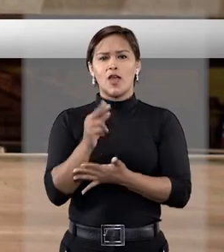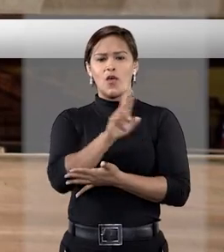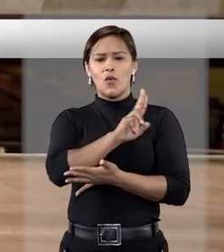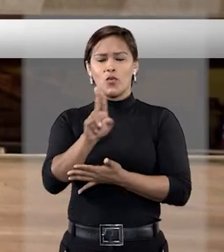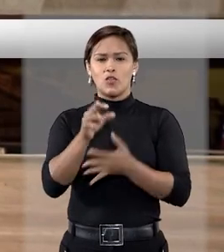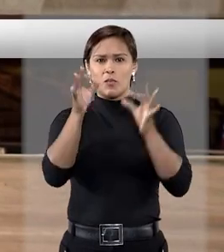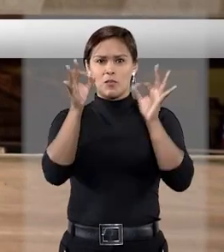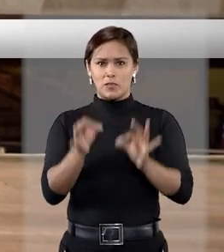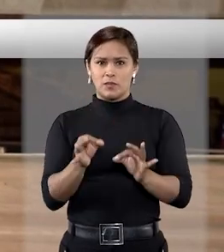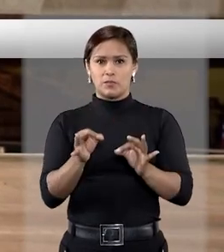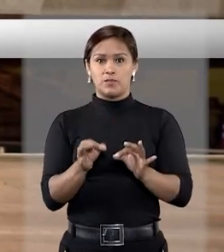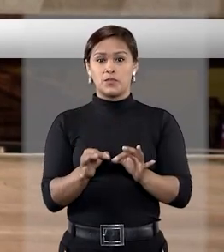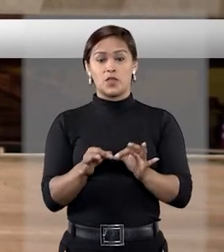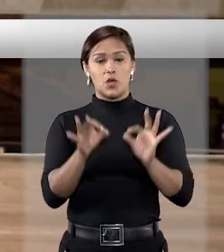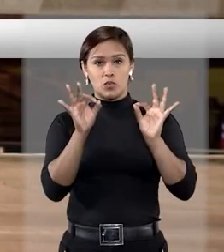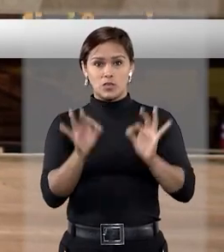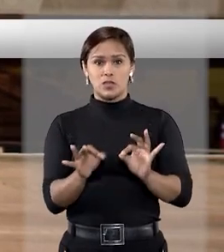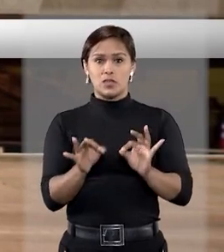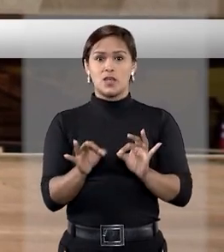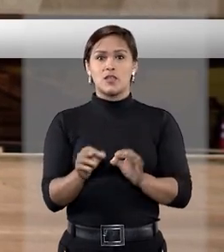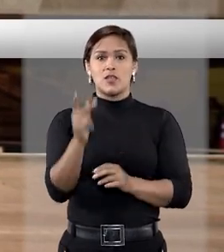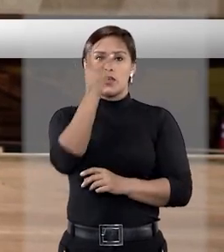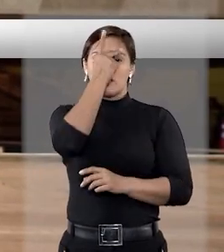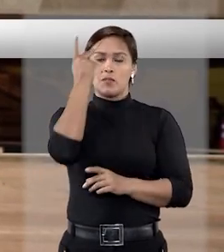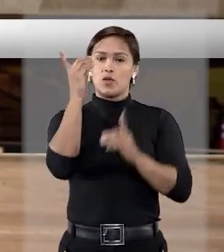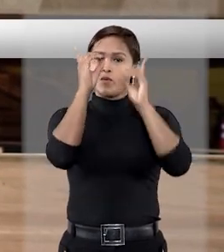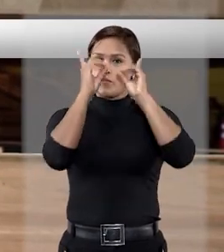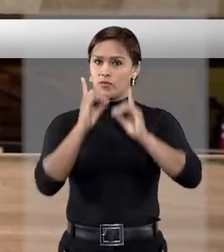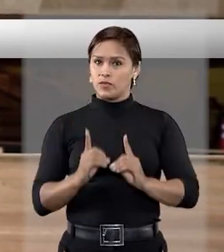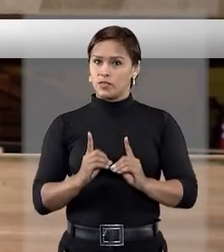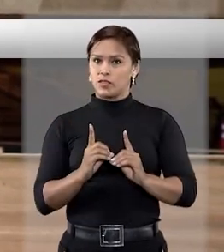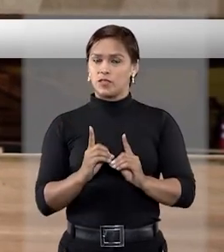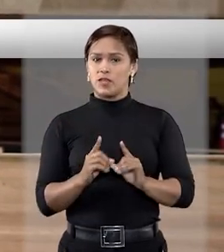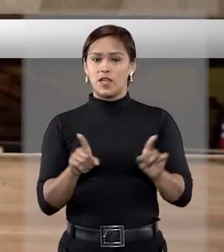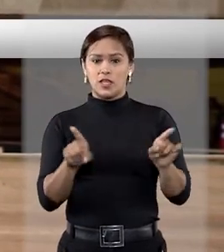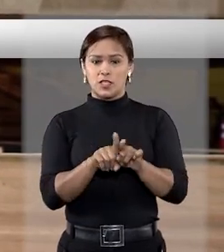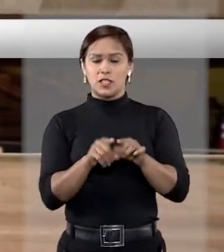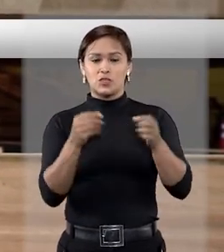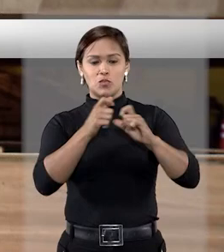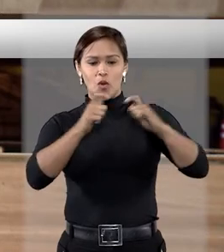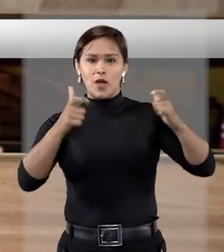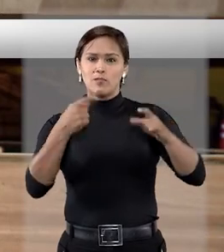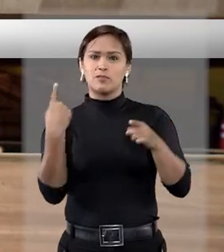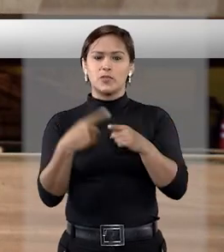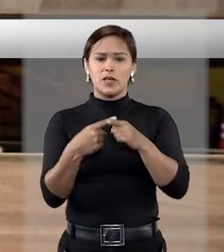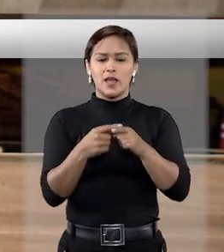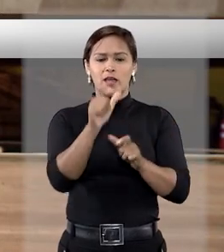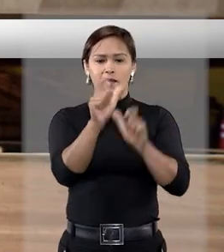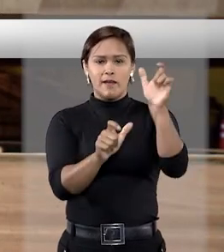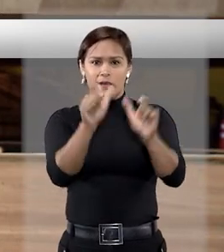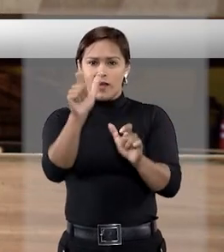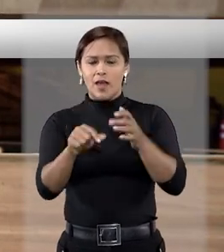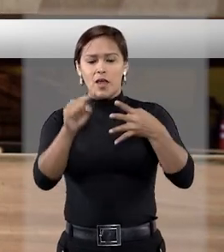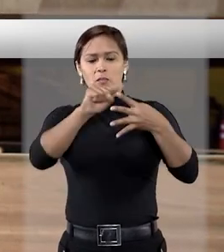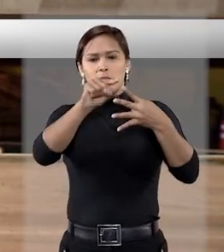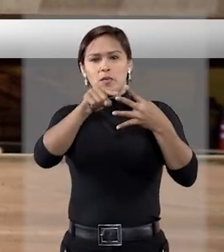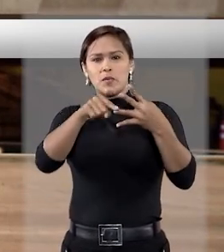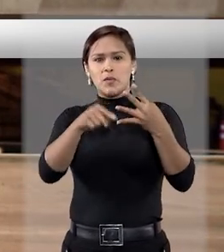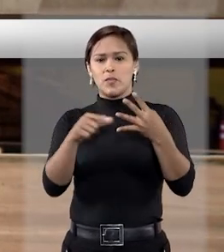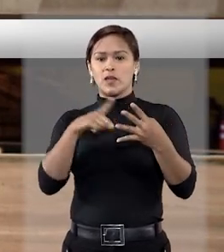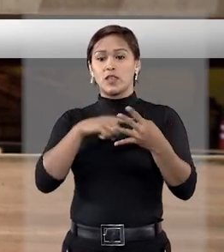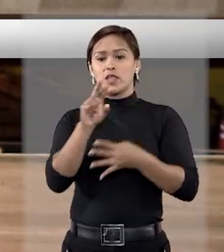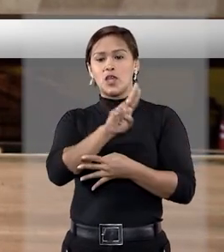a denominação. O certo é pessoa com deficiência. Isso no sentido amplo, porque cada categoria de